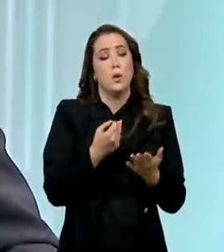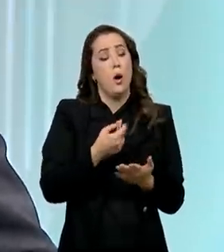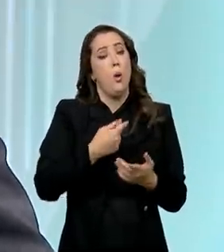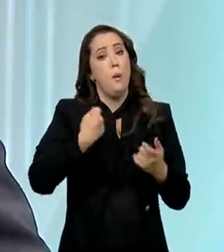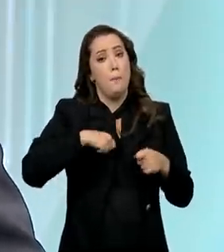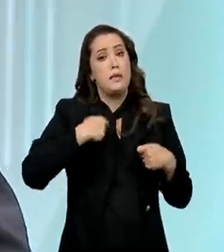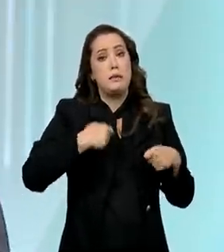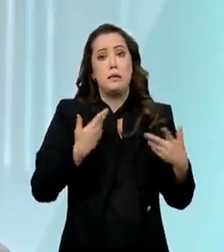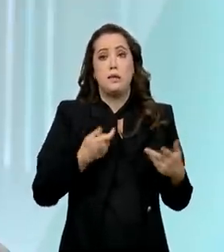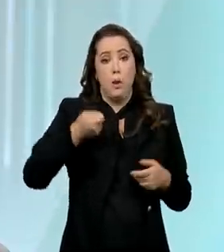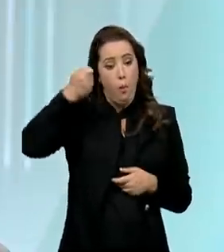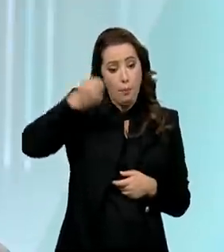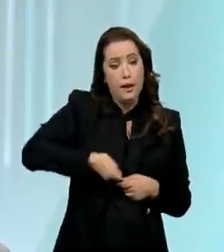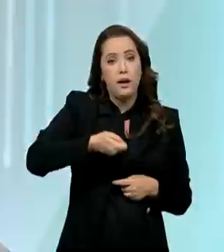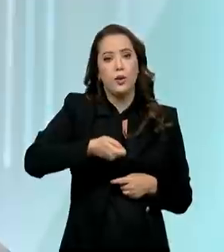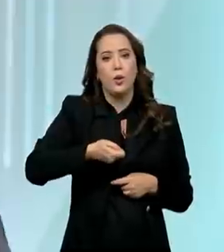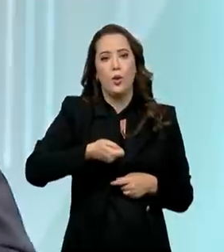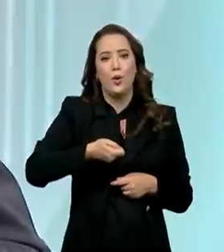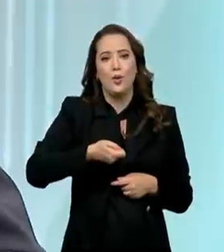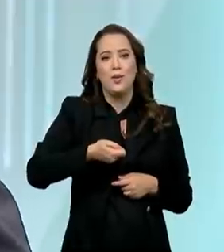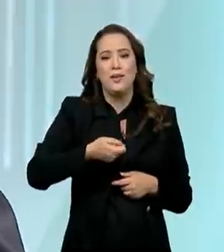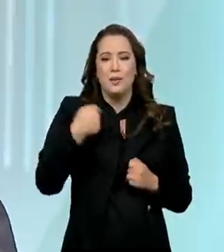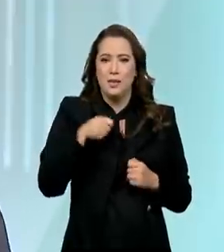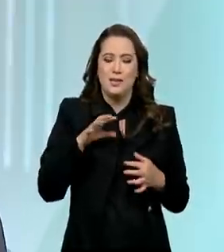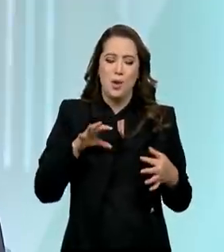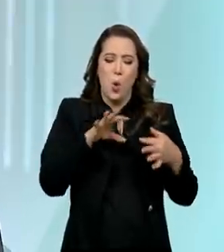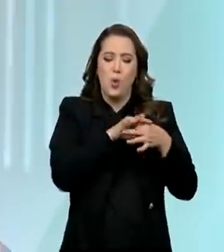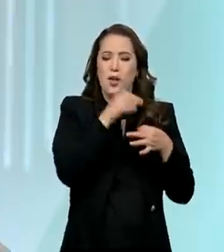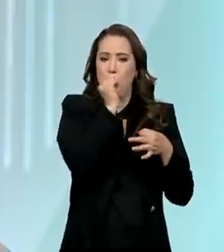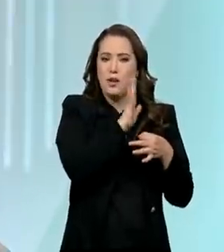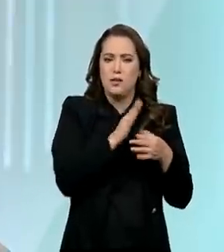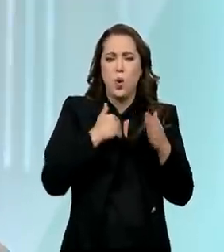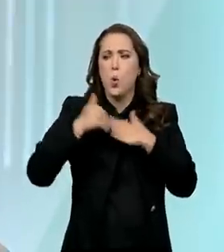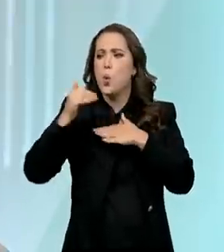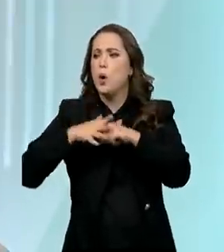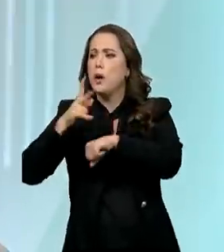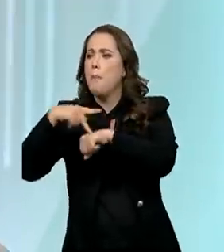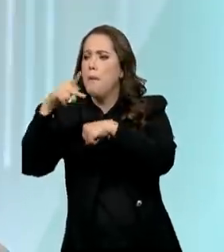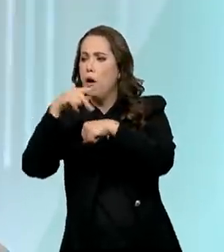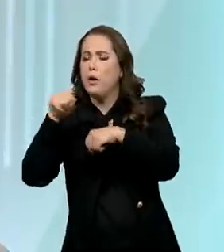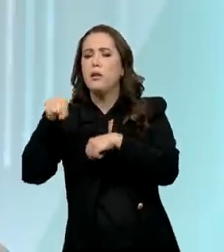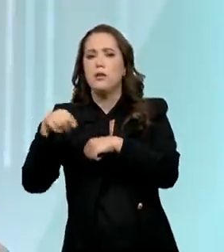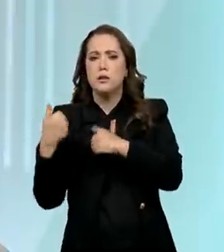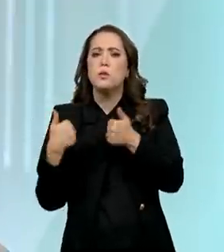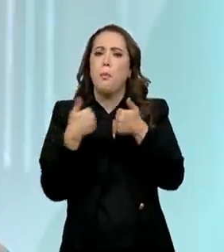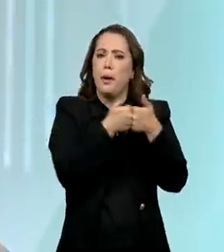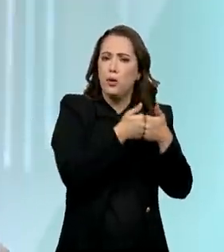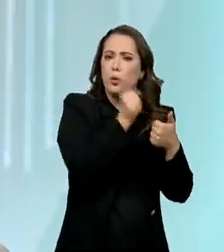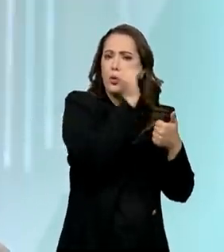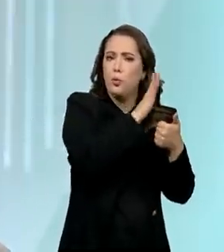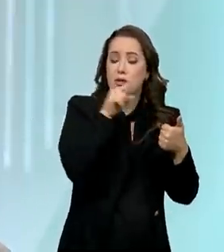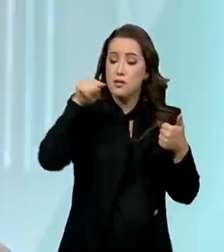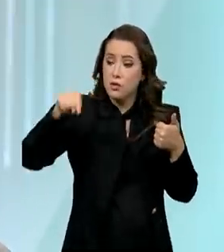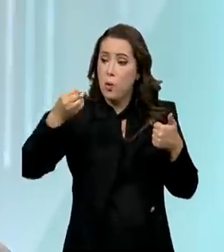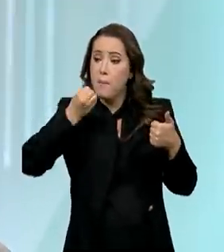obrigatório estar próximo do Brasil. É muito importante para qualquer país geopolíticamente estar próximo do Brasil, especialmente aqueles